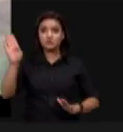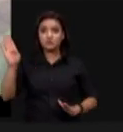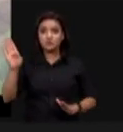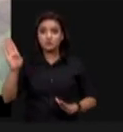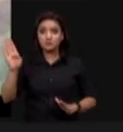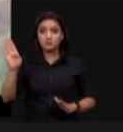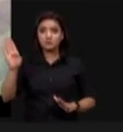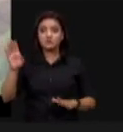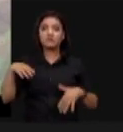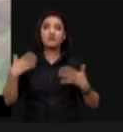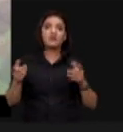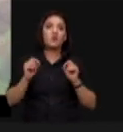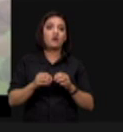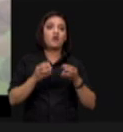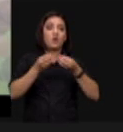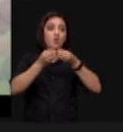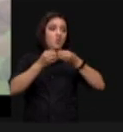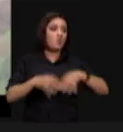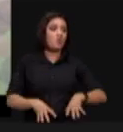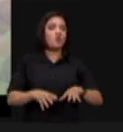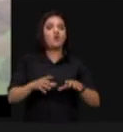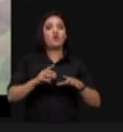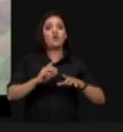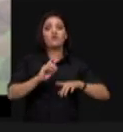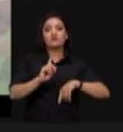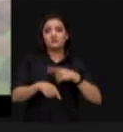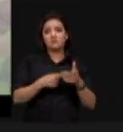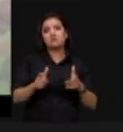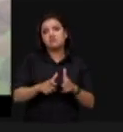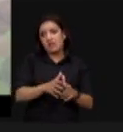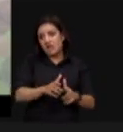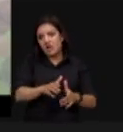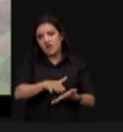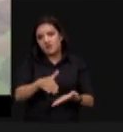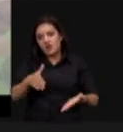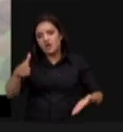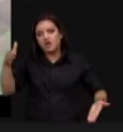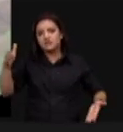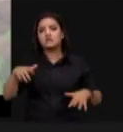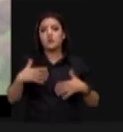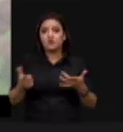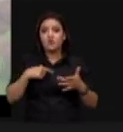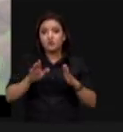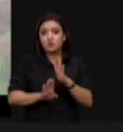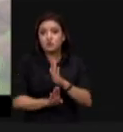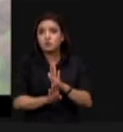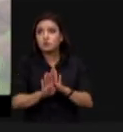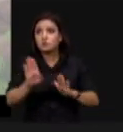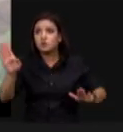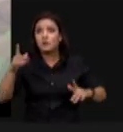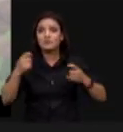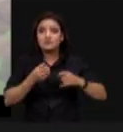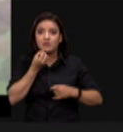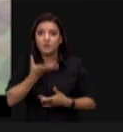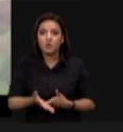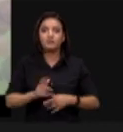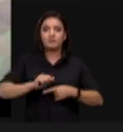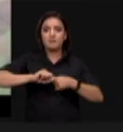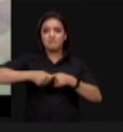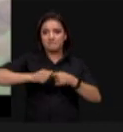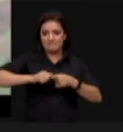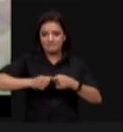O frango é um ovo, vira um pintinho, se encher de milho e soja, ele voa um pouquinho. Então, para ser esse avanço extraordinário, tem que ser muito bom. Milho,